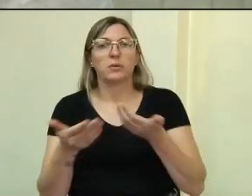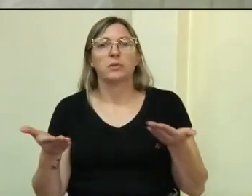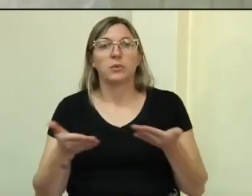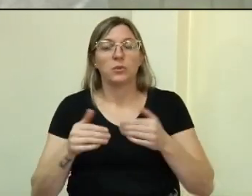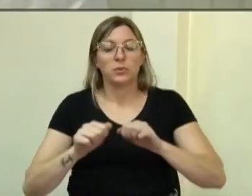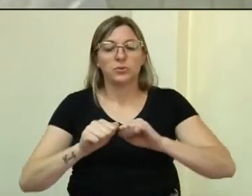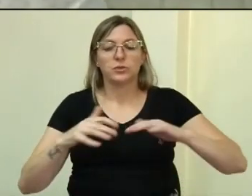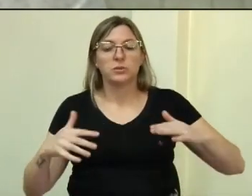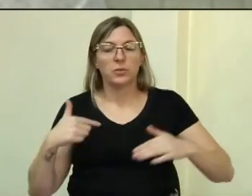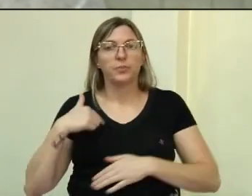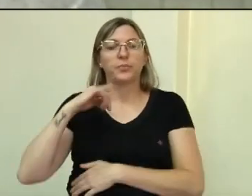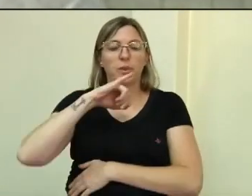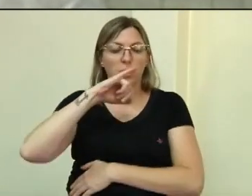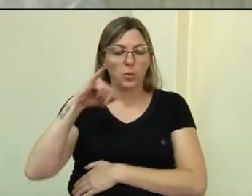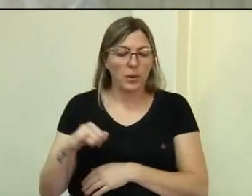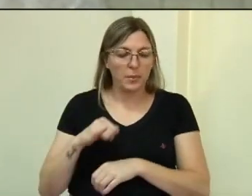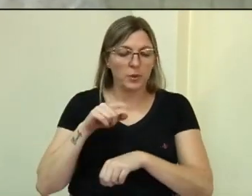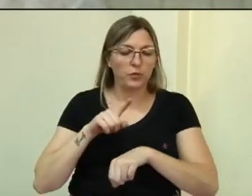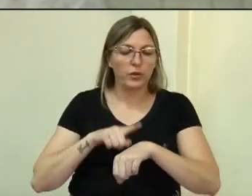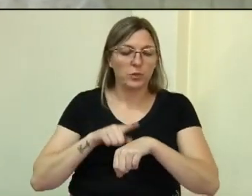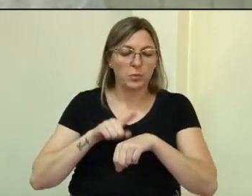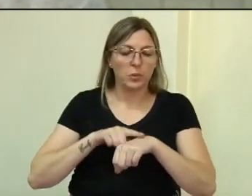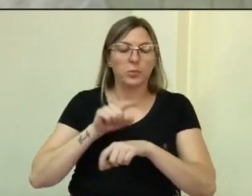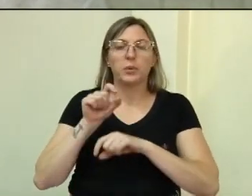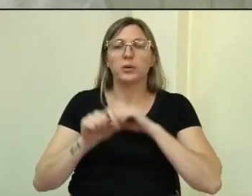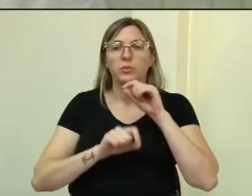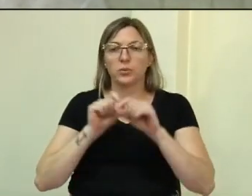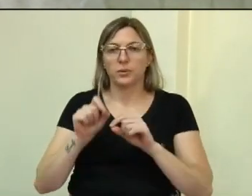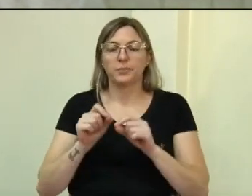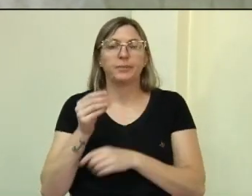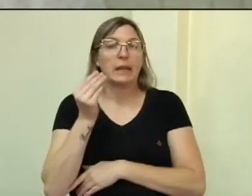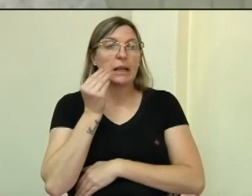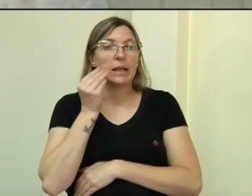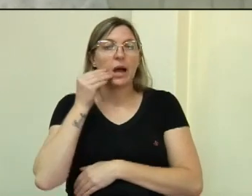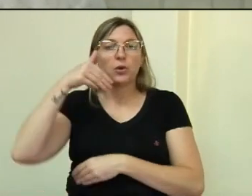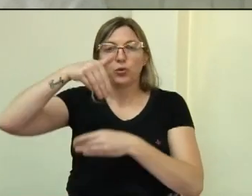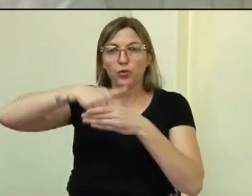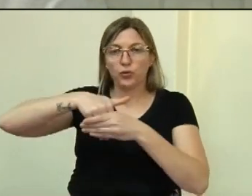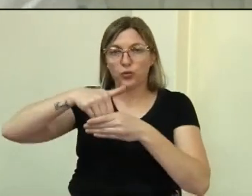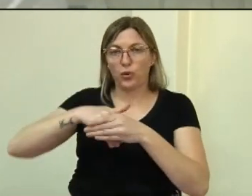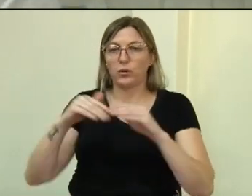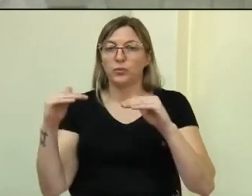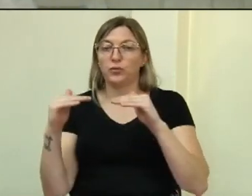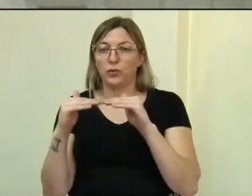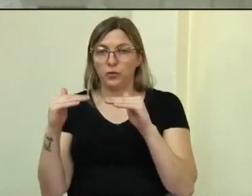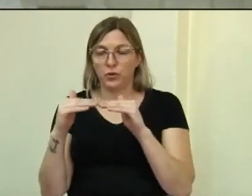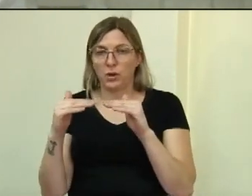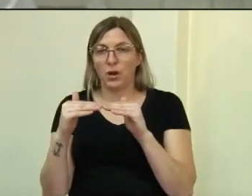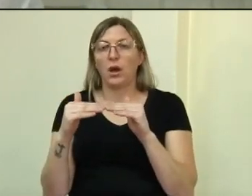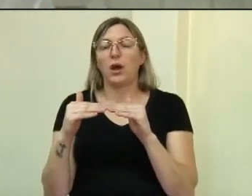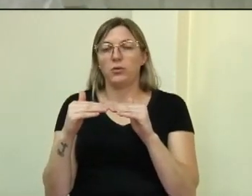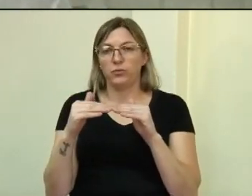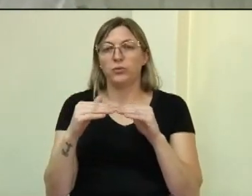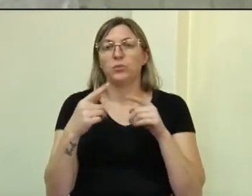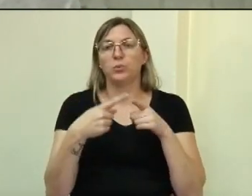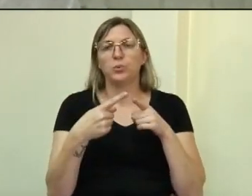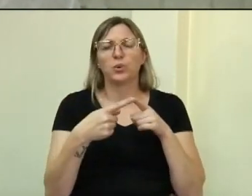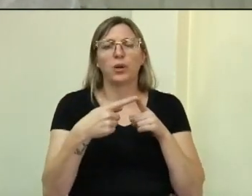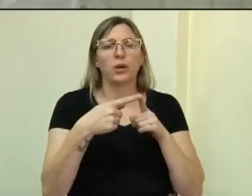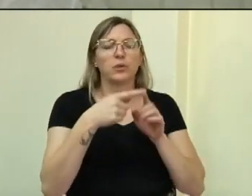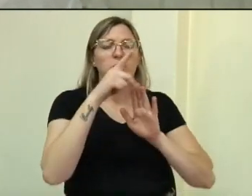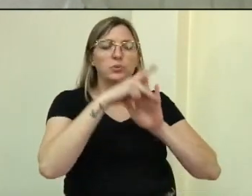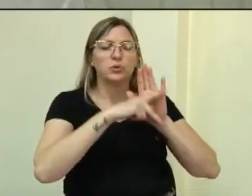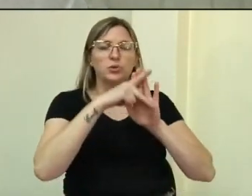espaço. É claro que o voto será favorável. Os projetos são funcionários para a Fundação Hospitalar Santa